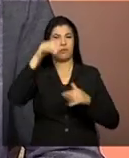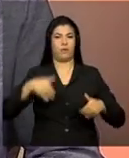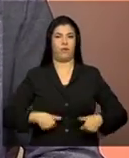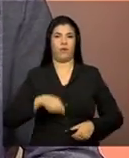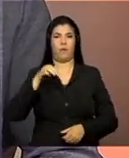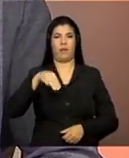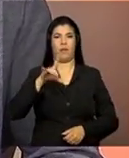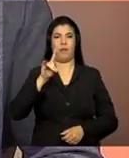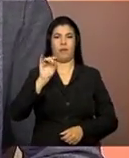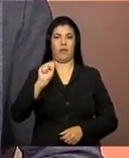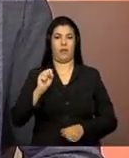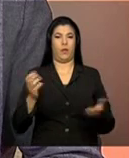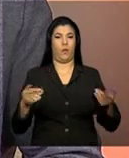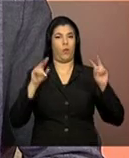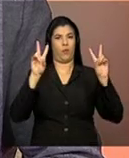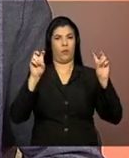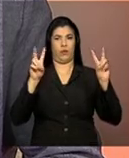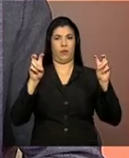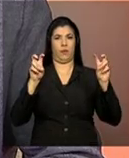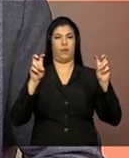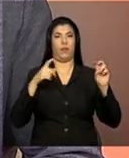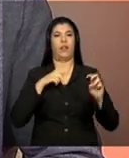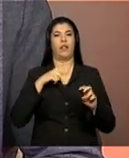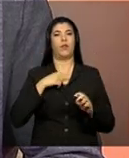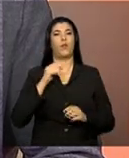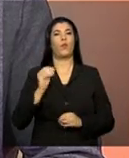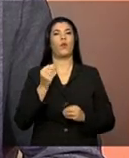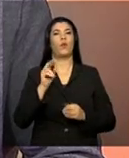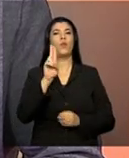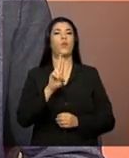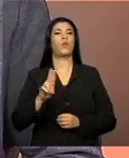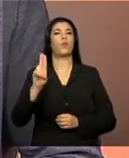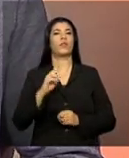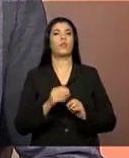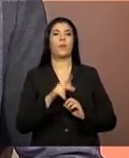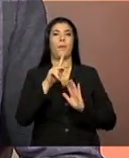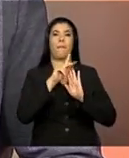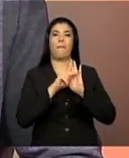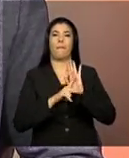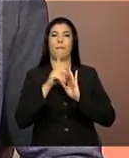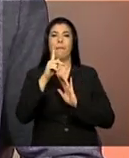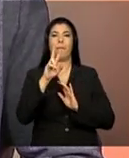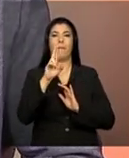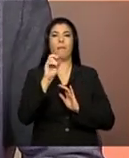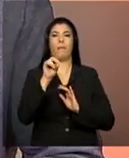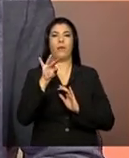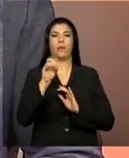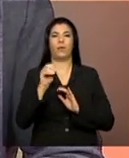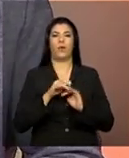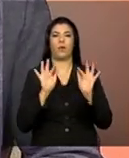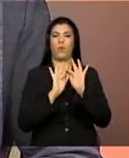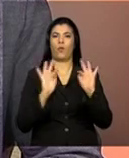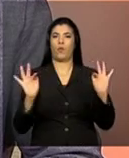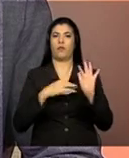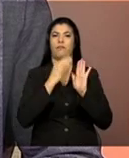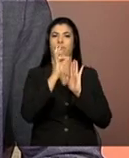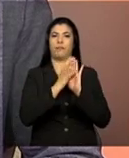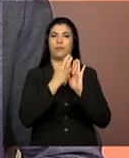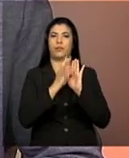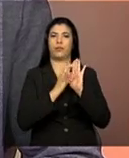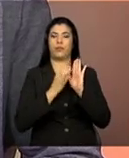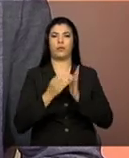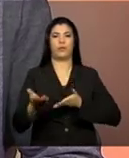tema de nossa teleconferência de hoje é a utilização do prontuário eletrônico simplificado para registro dos